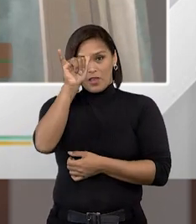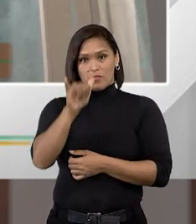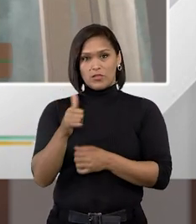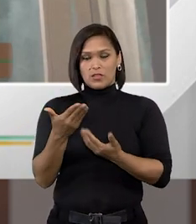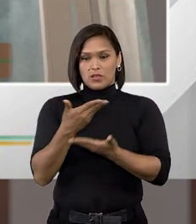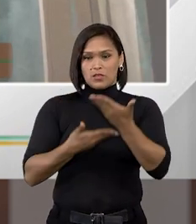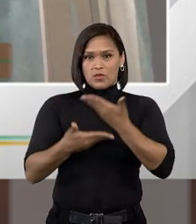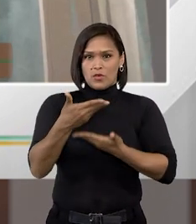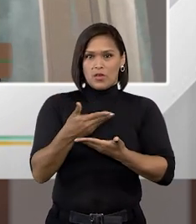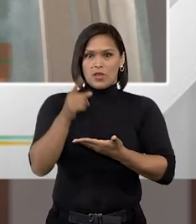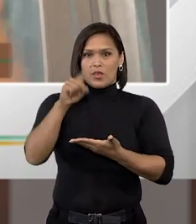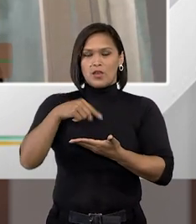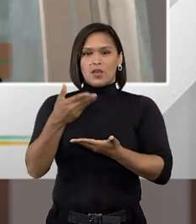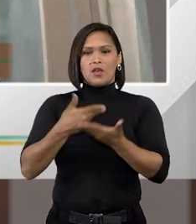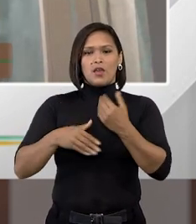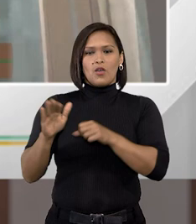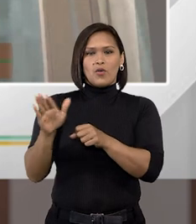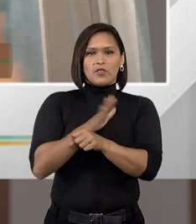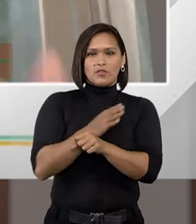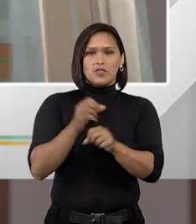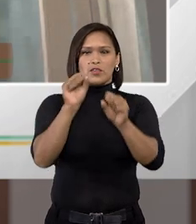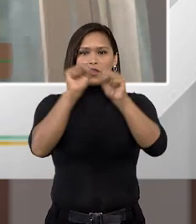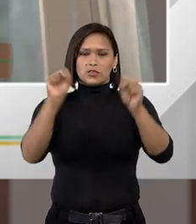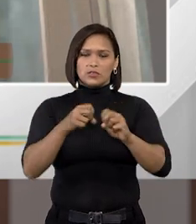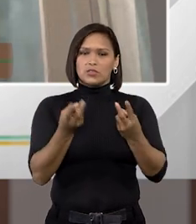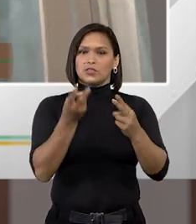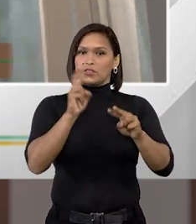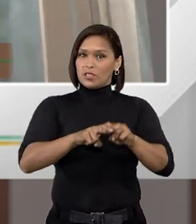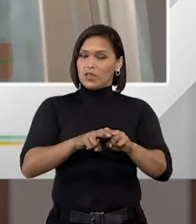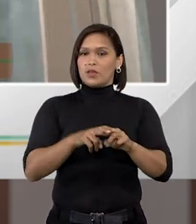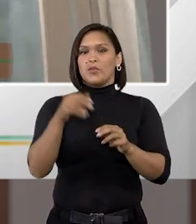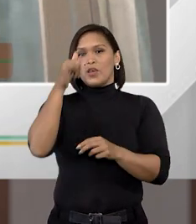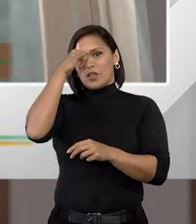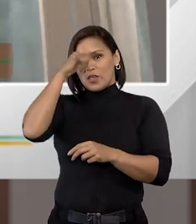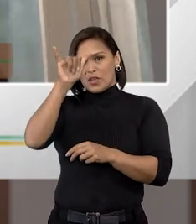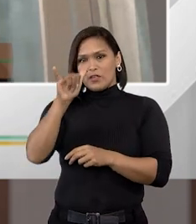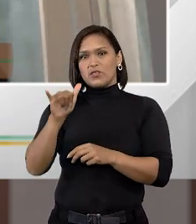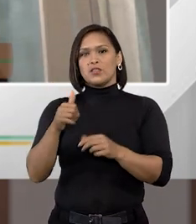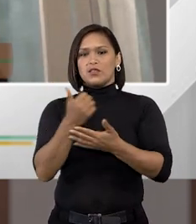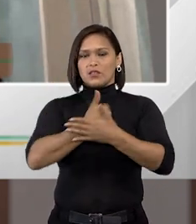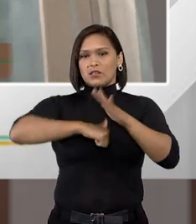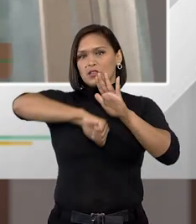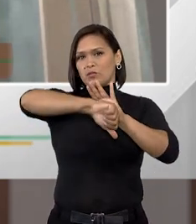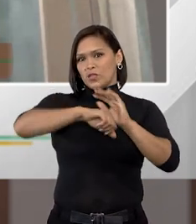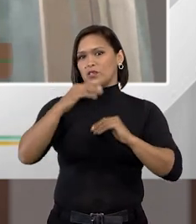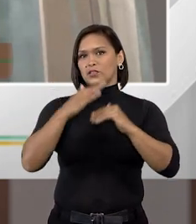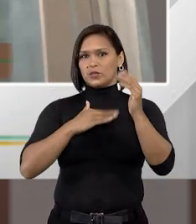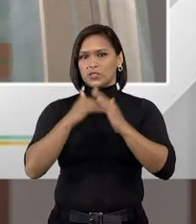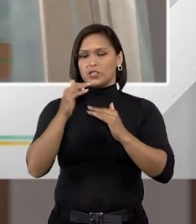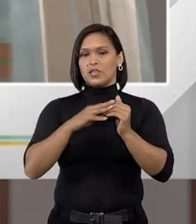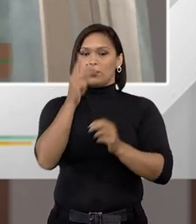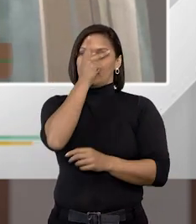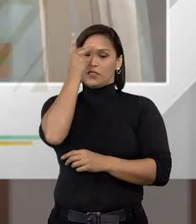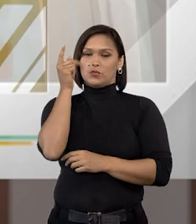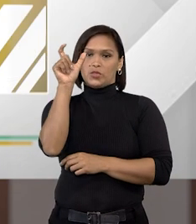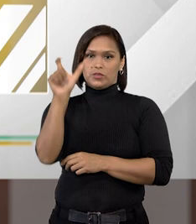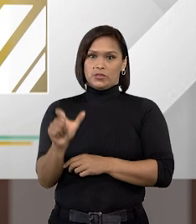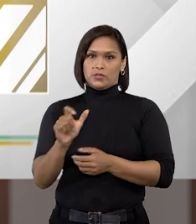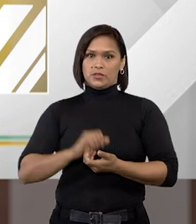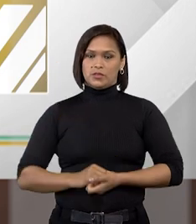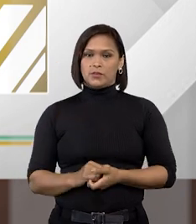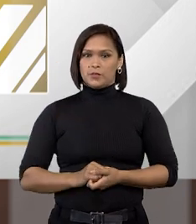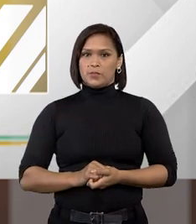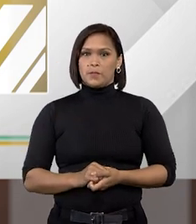a cadeia evitando o presídio evitando a criminalidade desse indivíduo